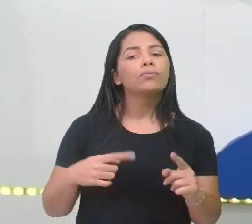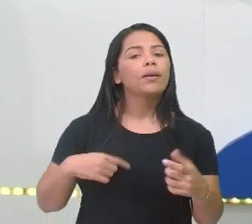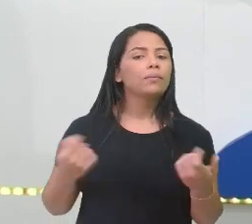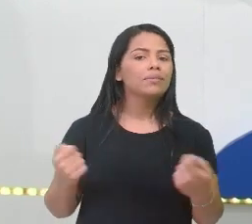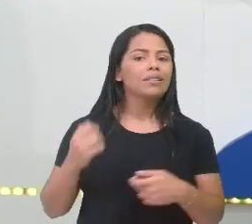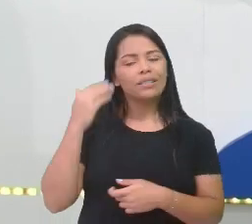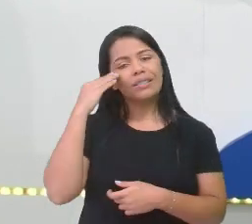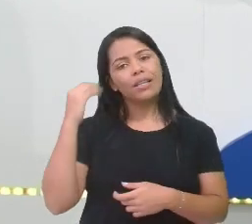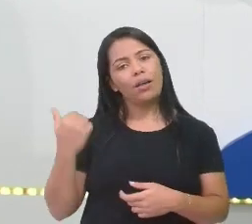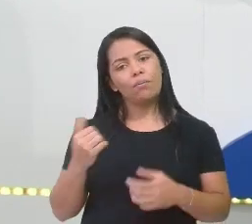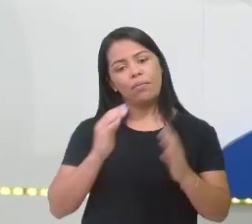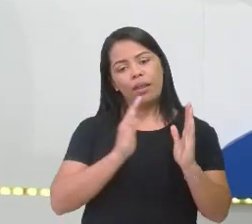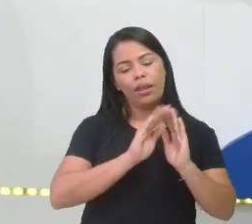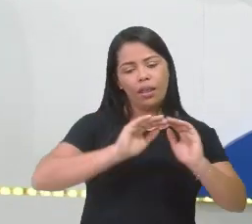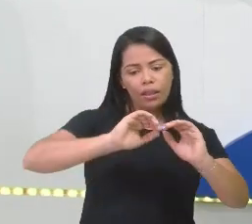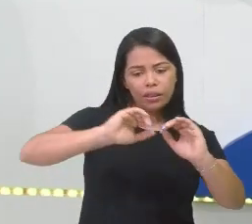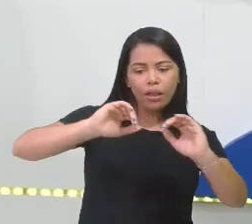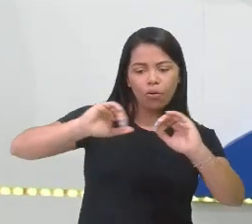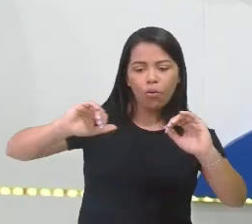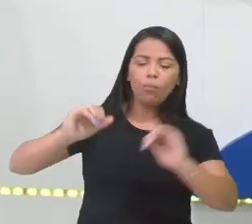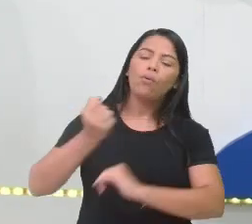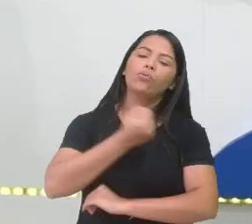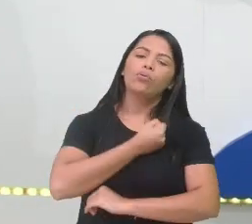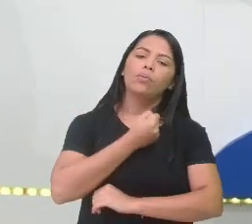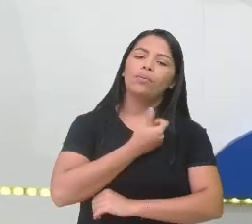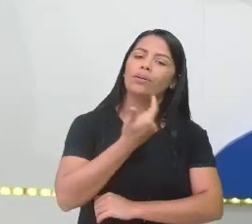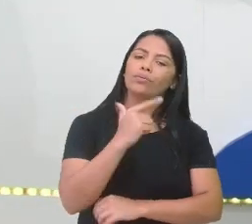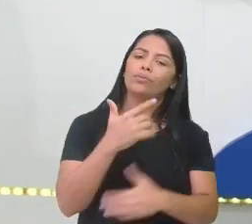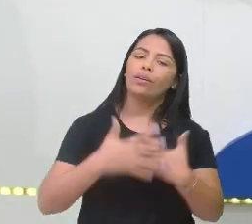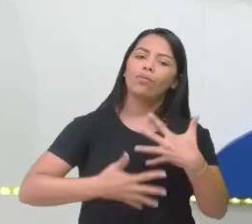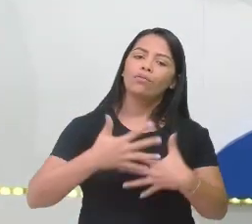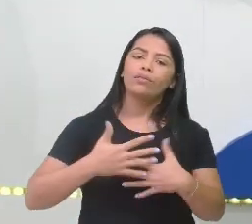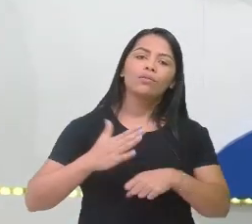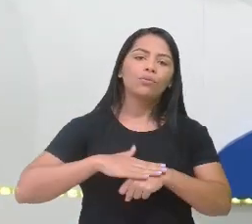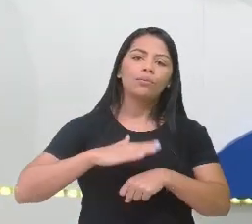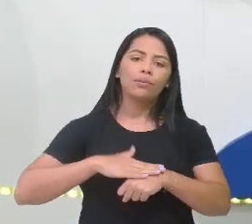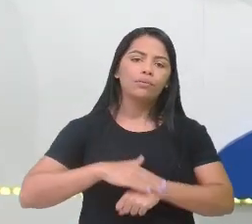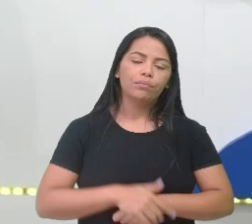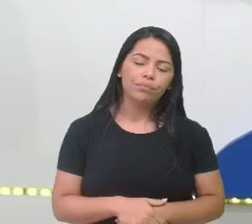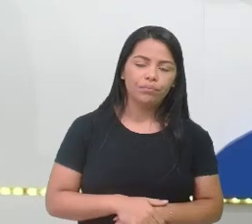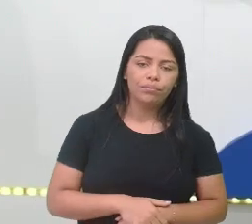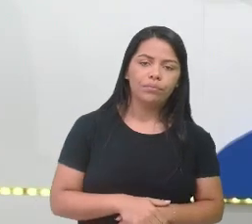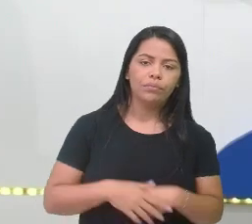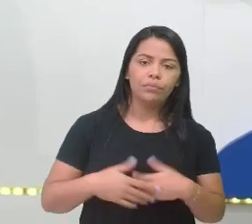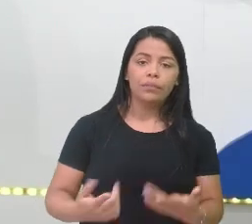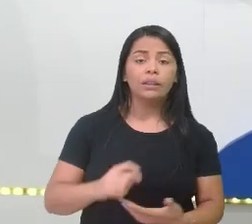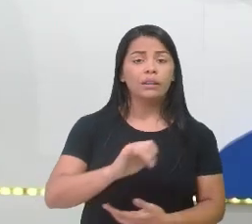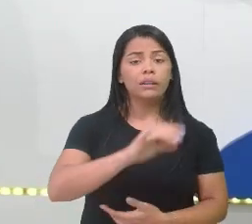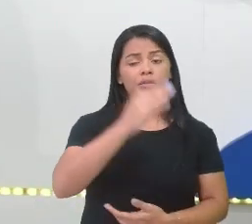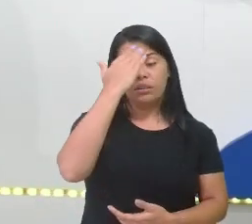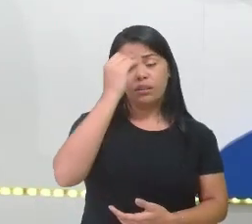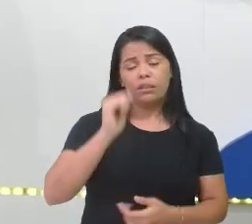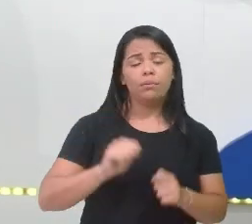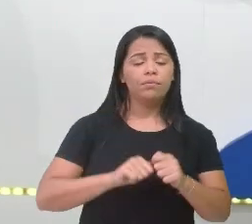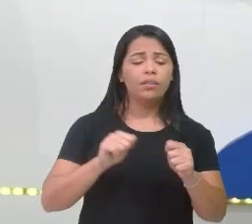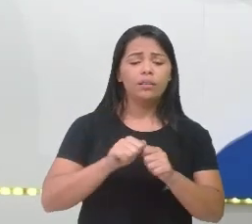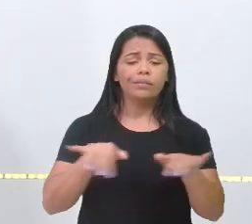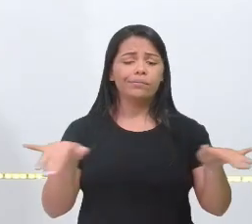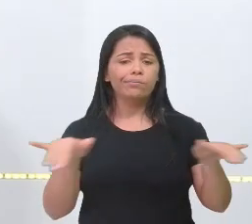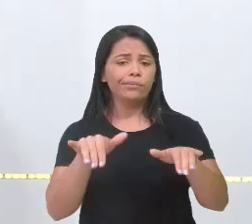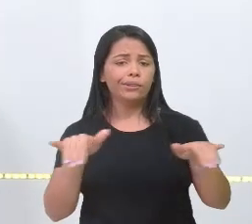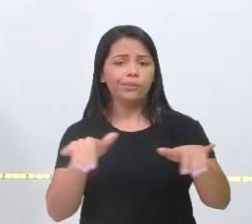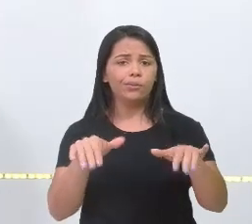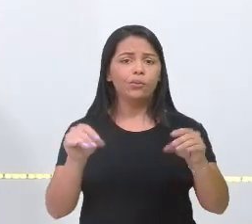saber direitinho decompor os numerais, né? Isso. Para não causar confusão na hora que você vai fazer. Isso mesmo. às vezes fica tranquilo. Fica